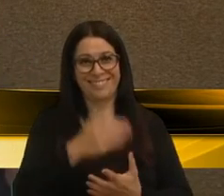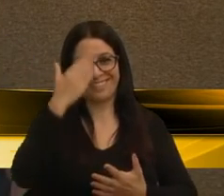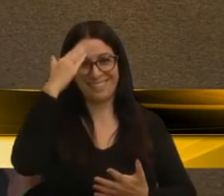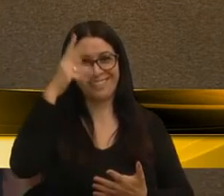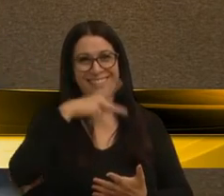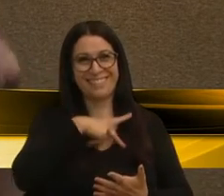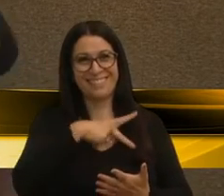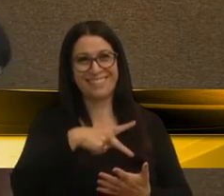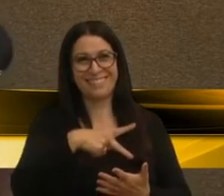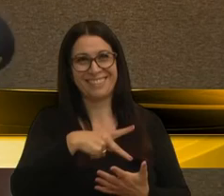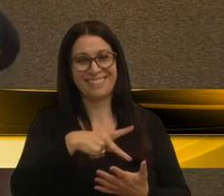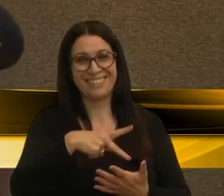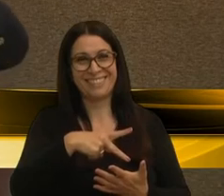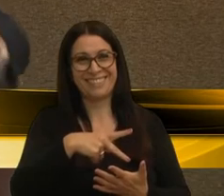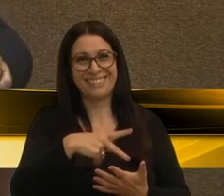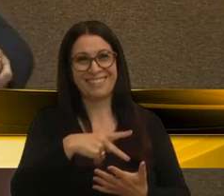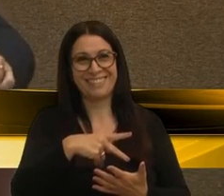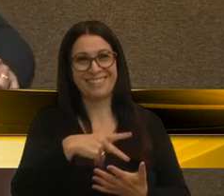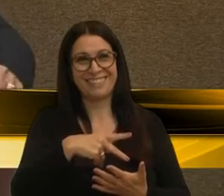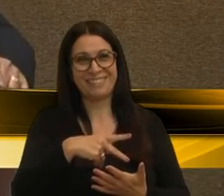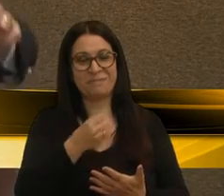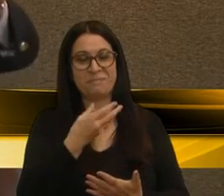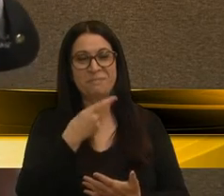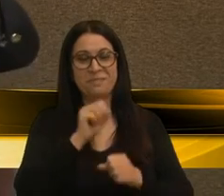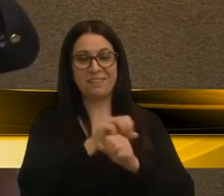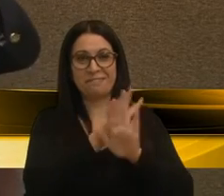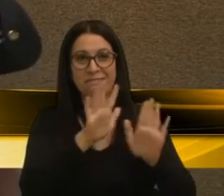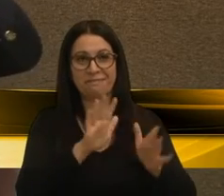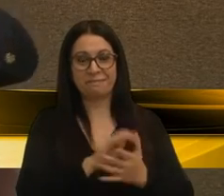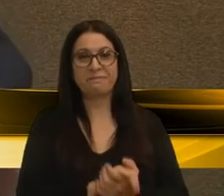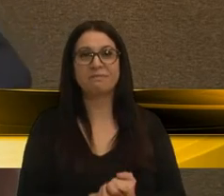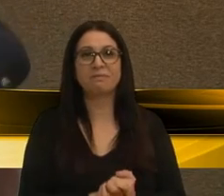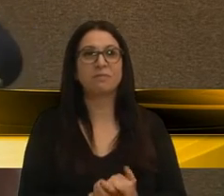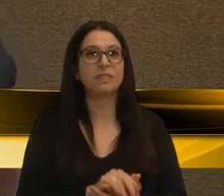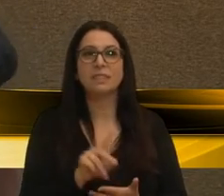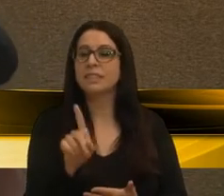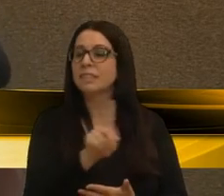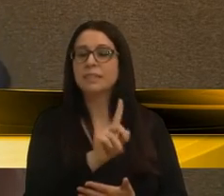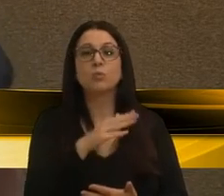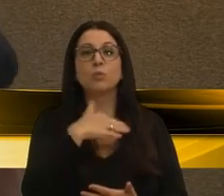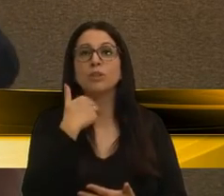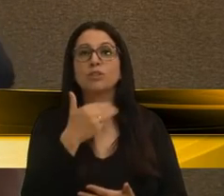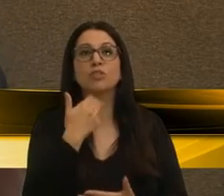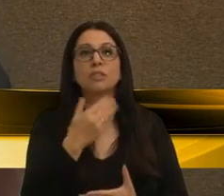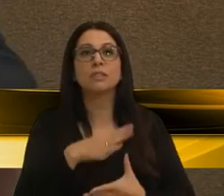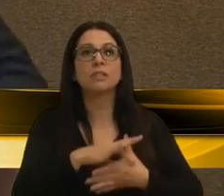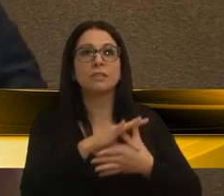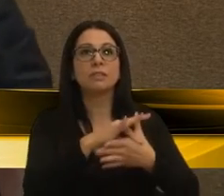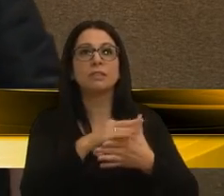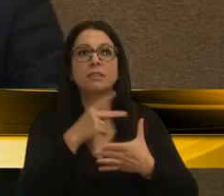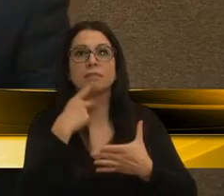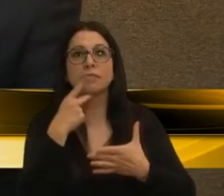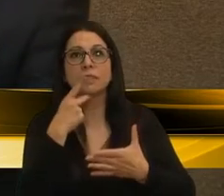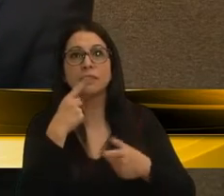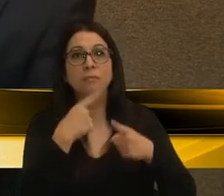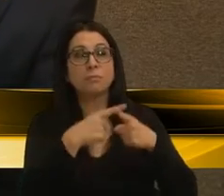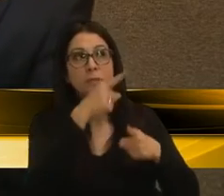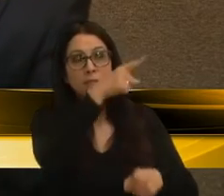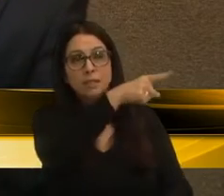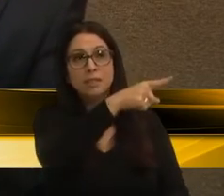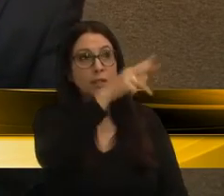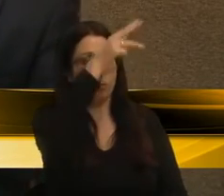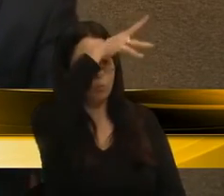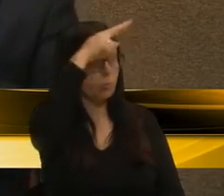senhor presidente. Mas fique bem colocado. Não adianta o líder falar, porque o